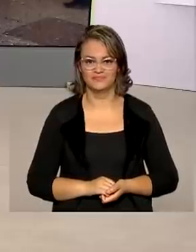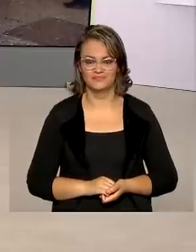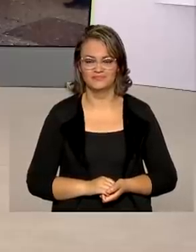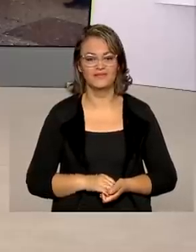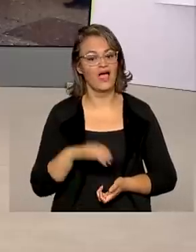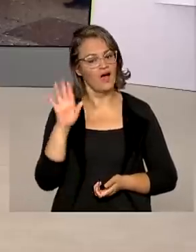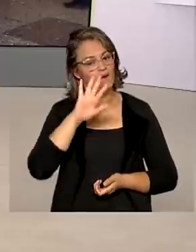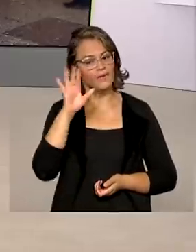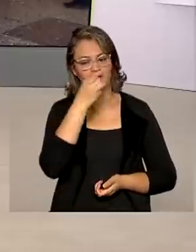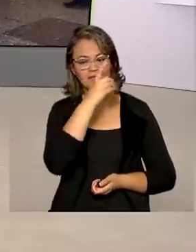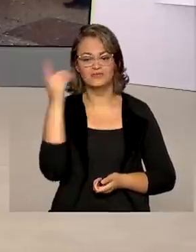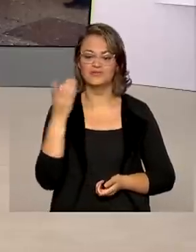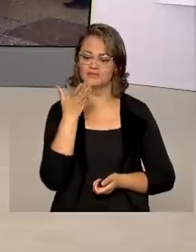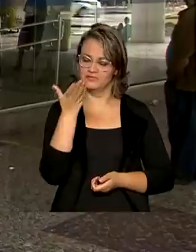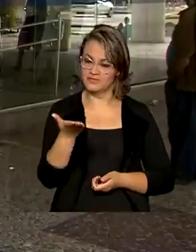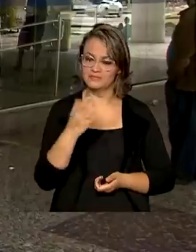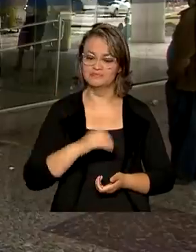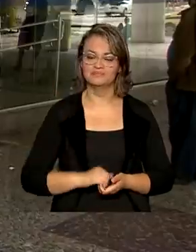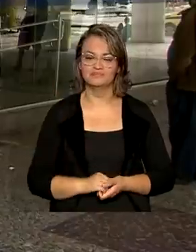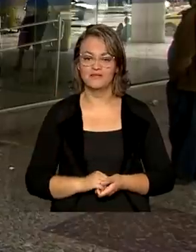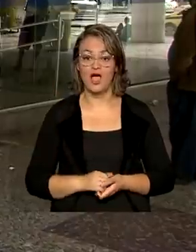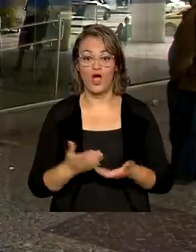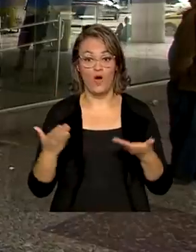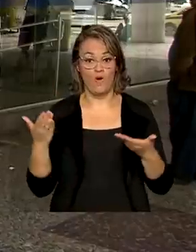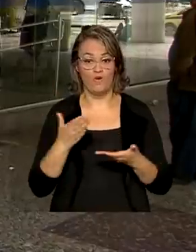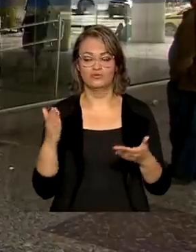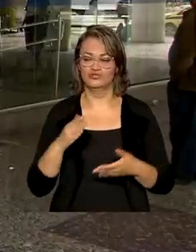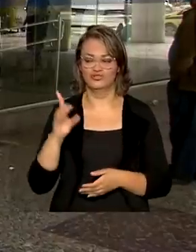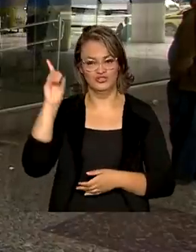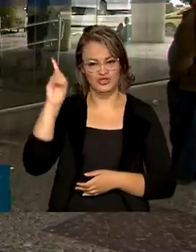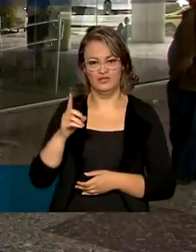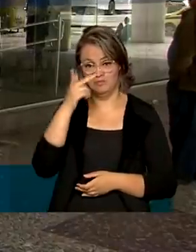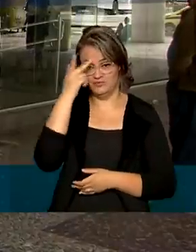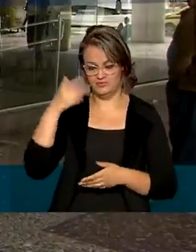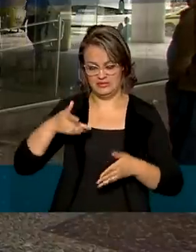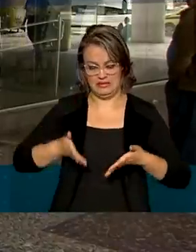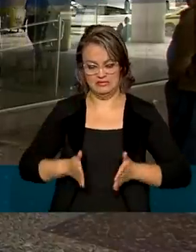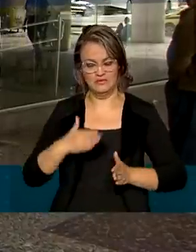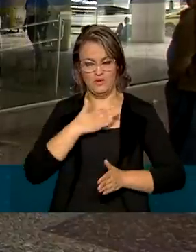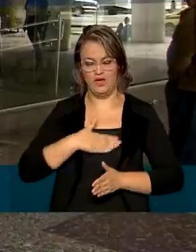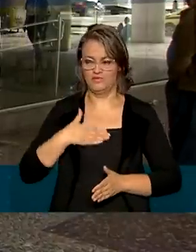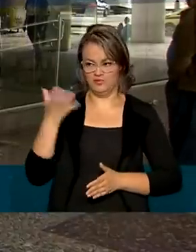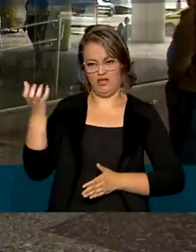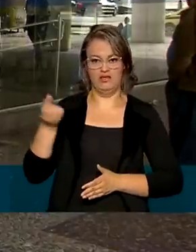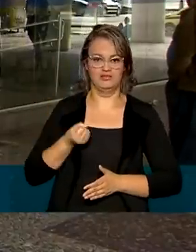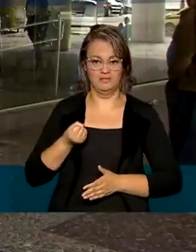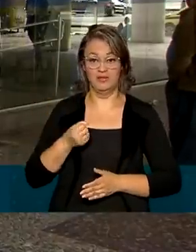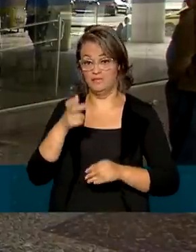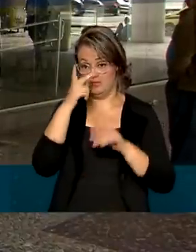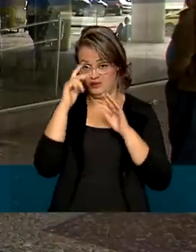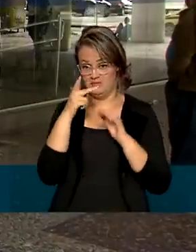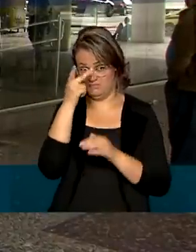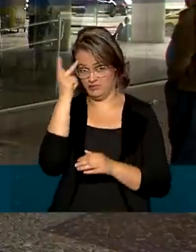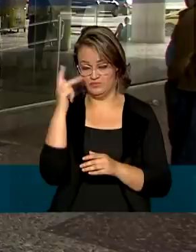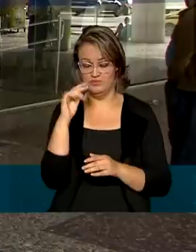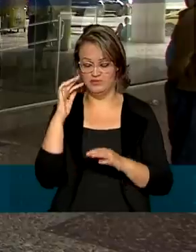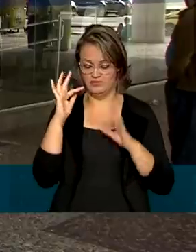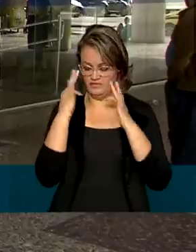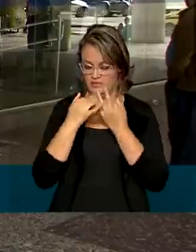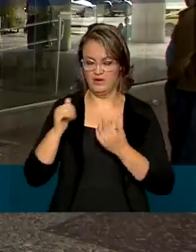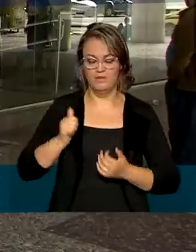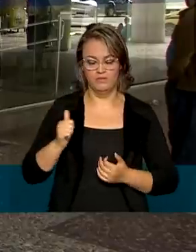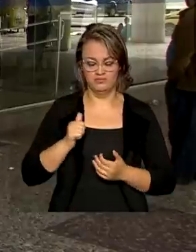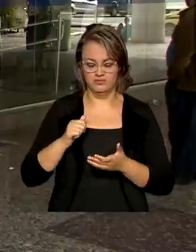Oi, Renata. Bom dia para você e bom dia a todos. Hoje é a vez dos nascidos em agosto e dos beneficiários do Bolsa Família com o número de